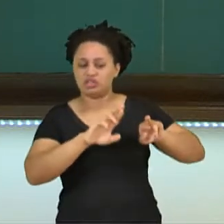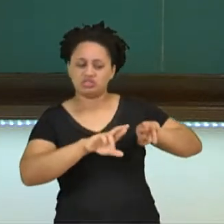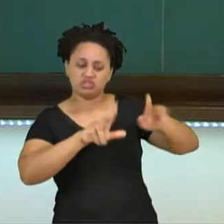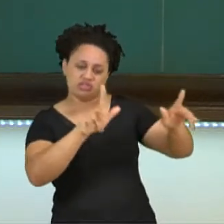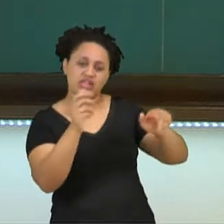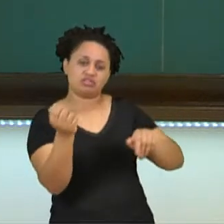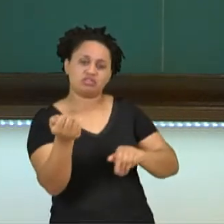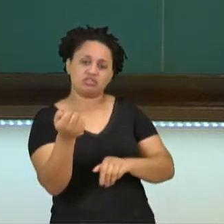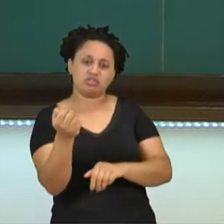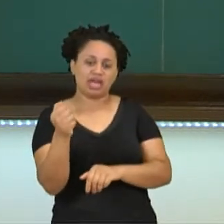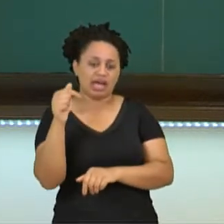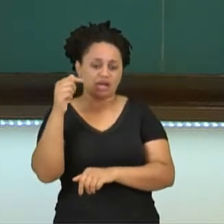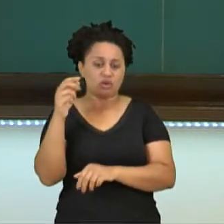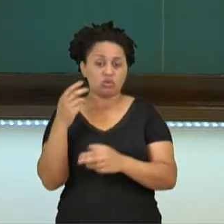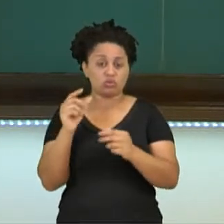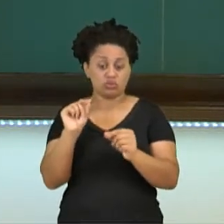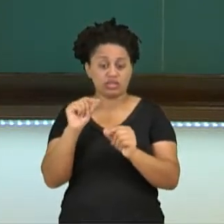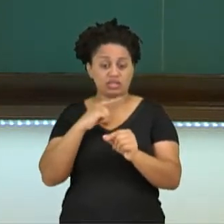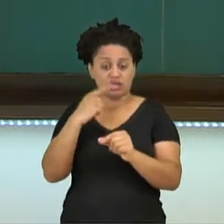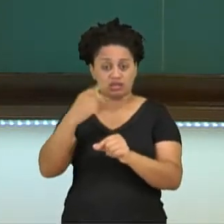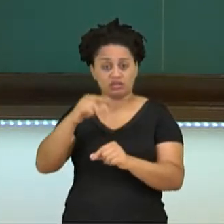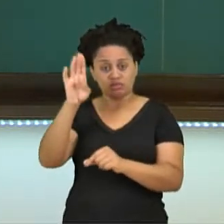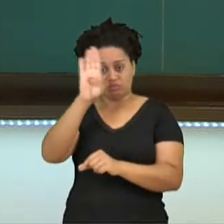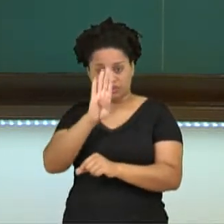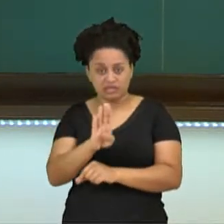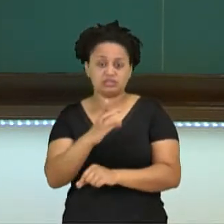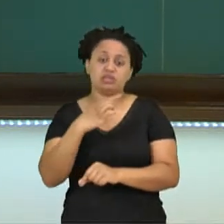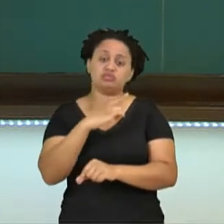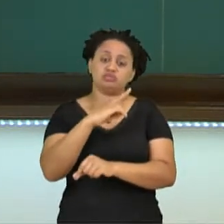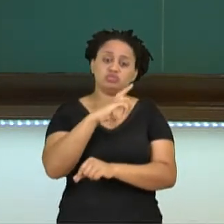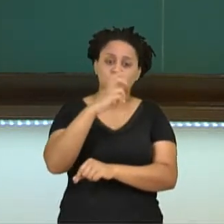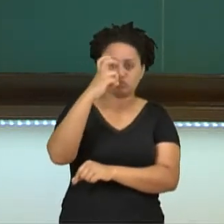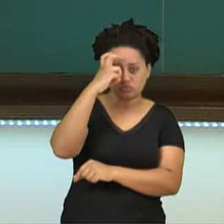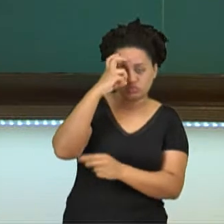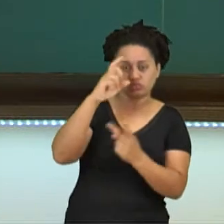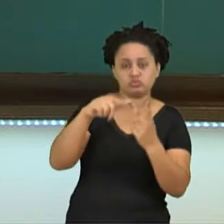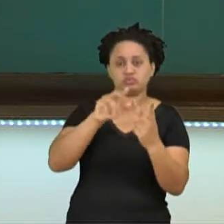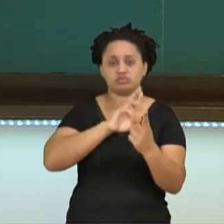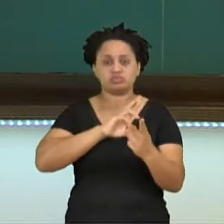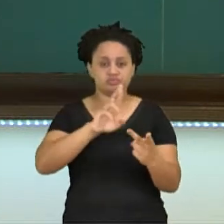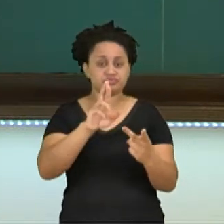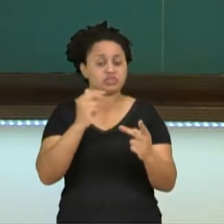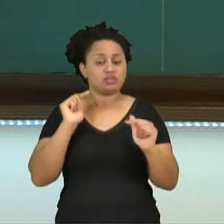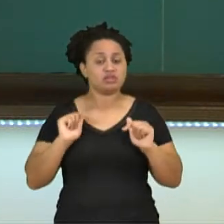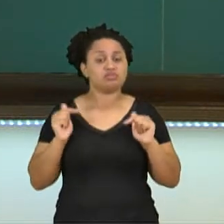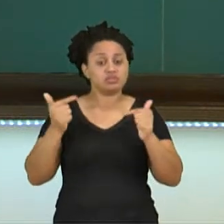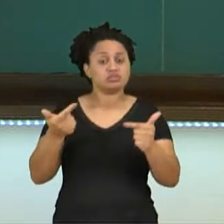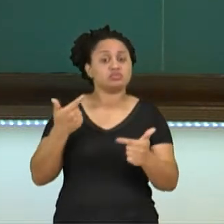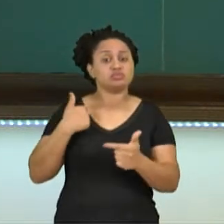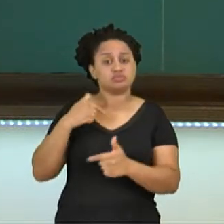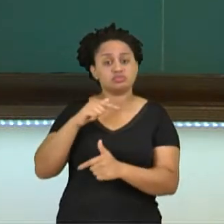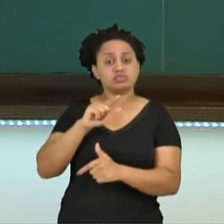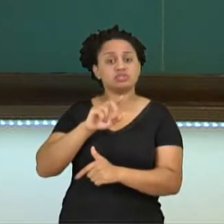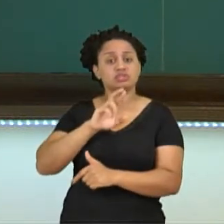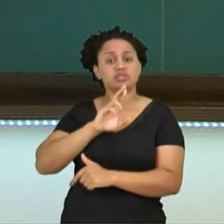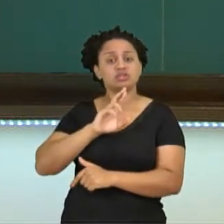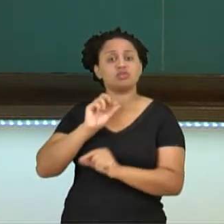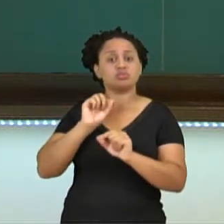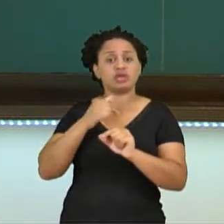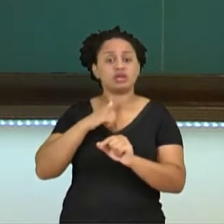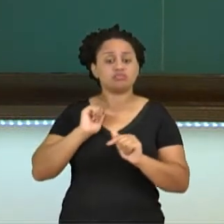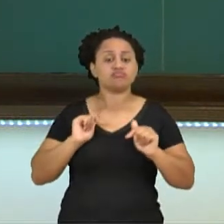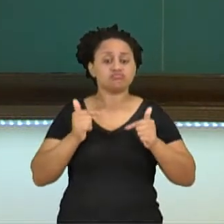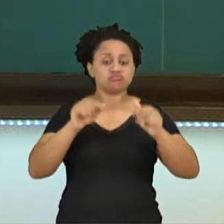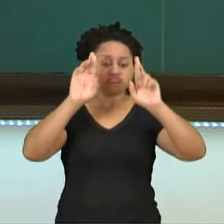nós temos aqui no Brasil enquanto cultura, enquanto religião. É uma atitude de respeito que a gente vai exercer aí